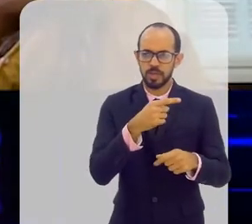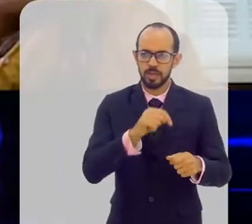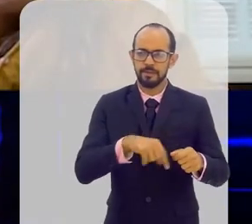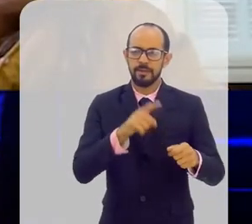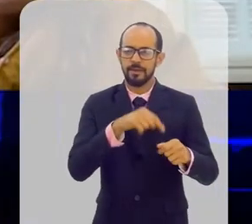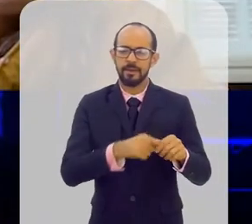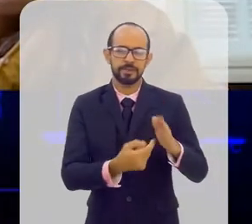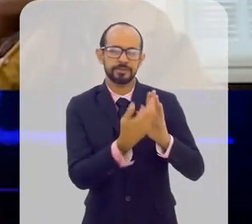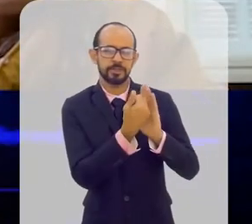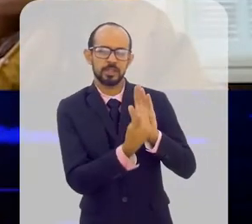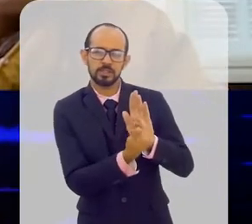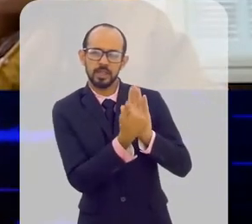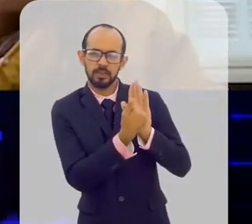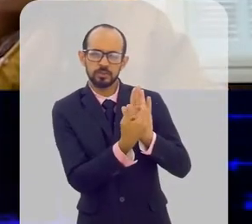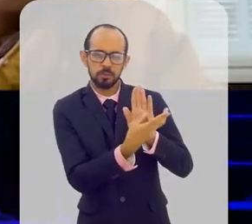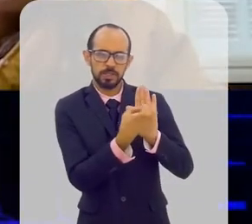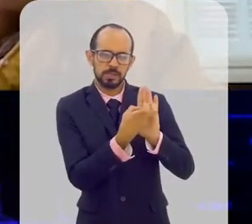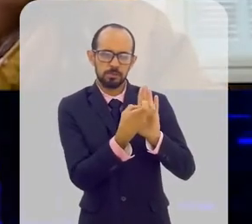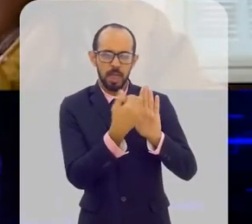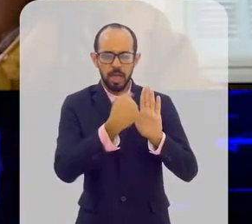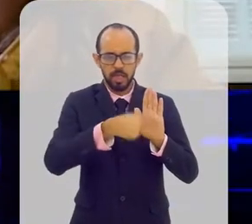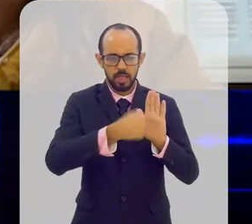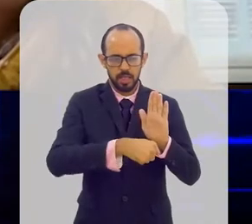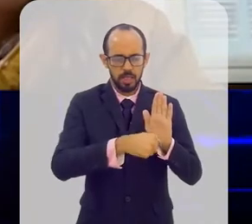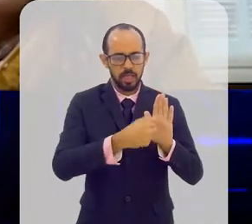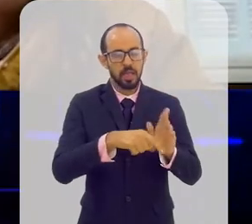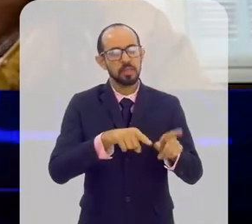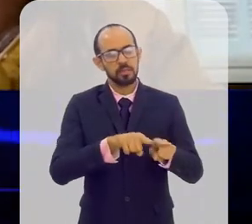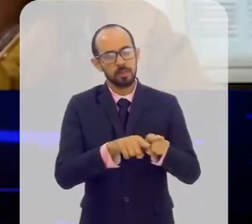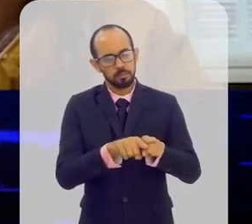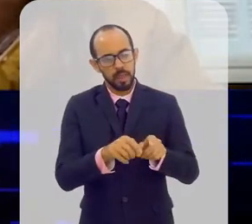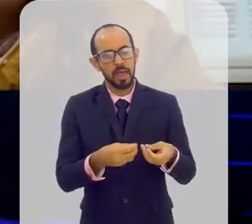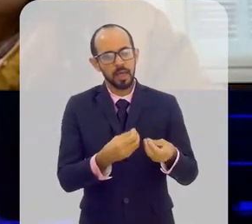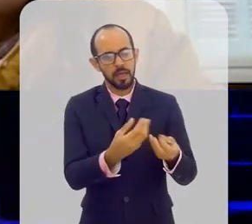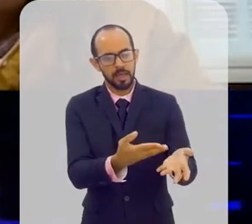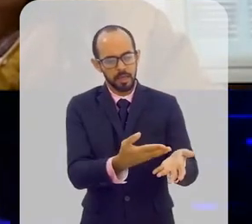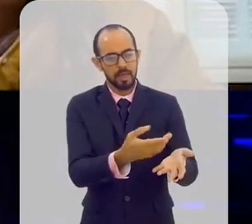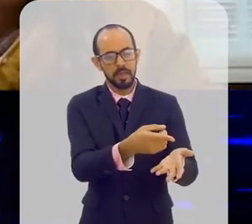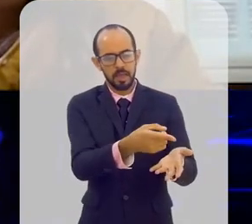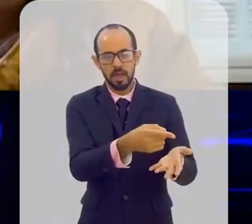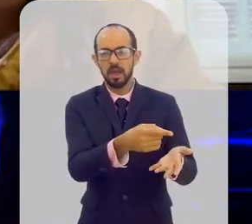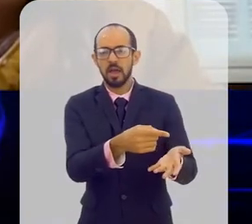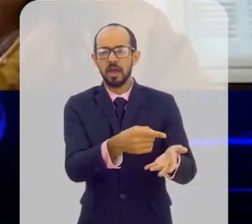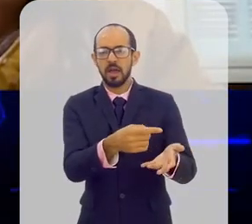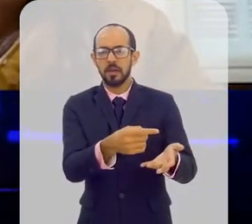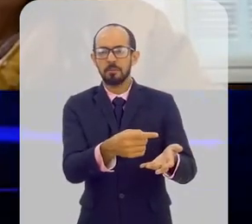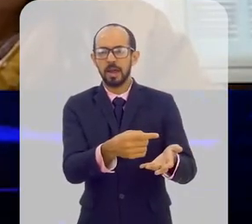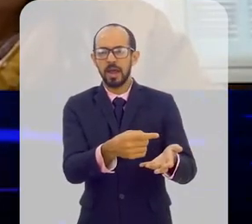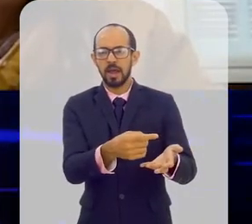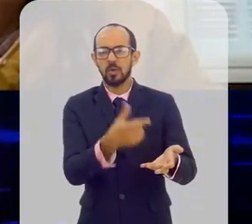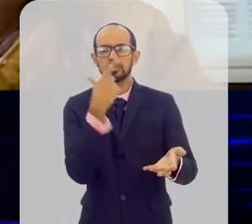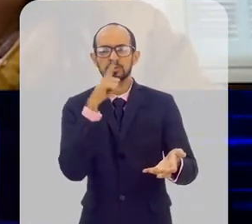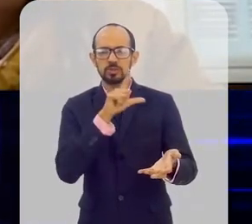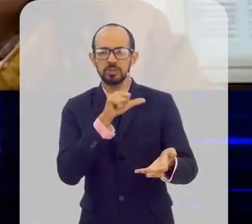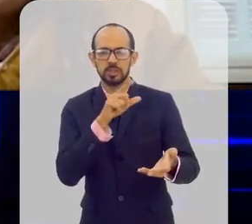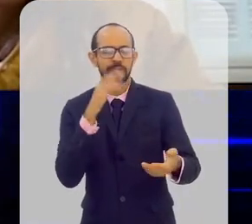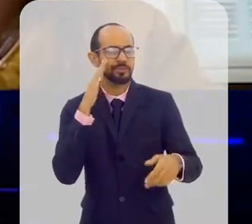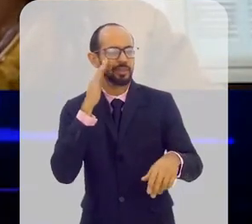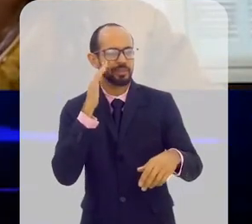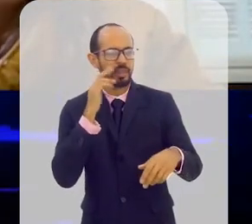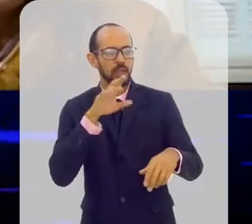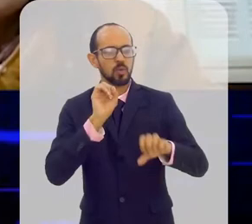senhora que é justamente o desenho desse mapa, né? De demanda e oferta justamente para casar onde está o ensino